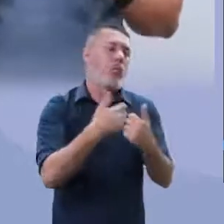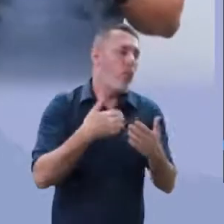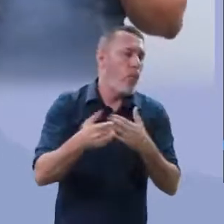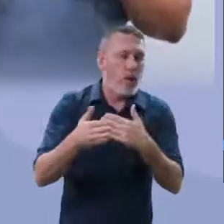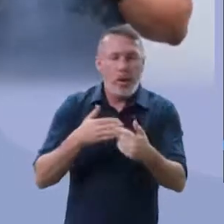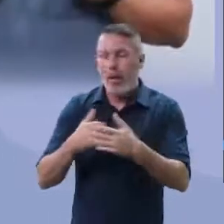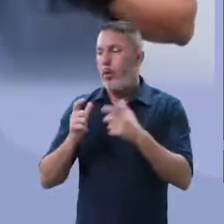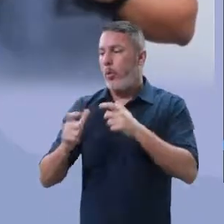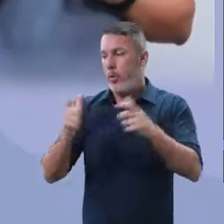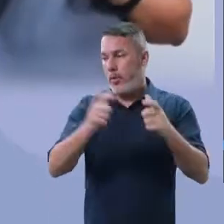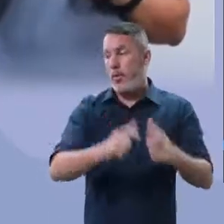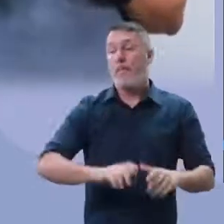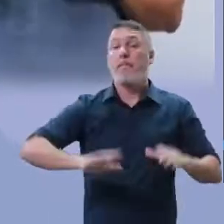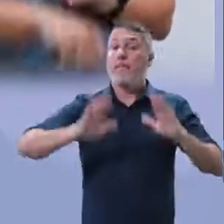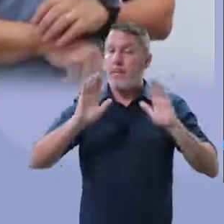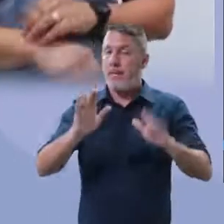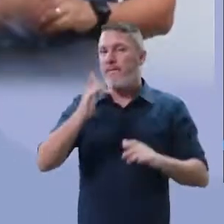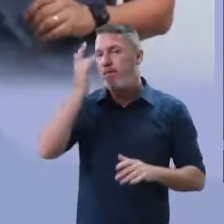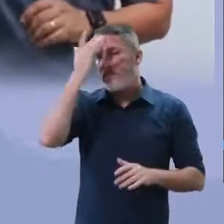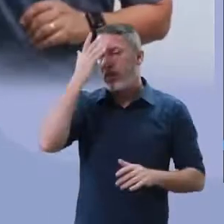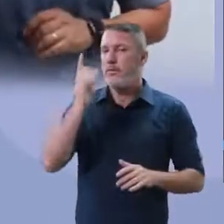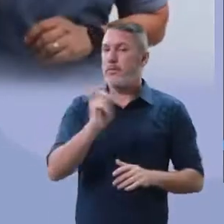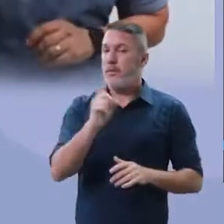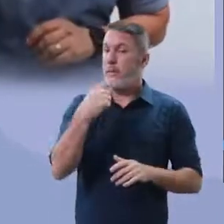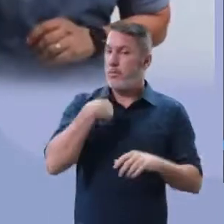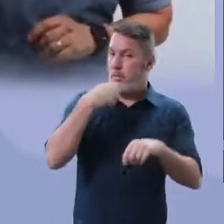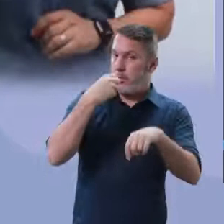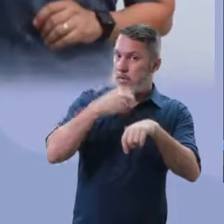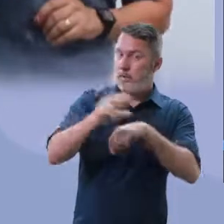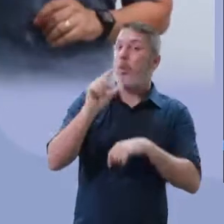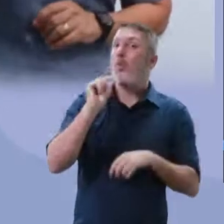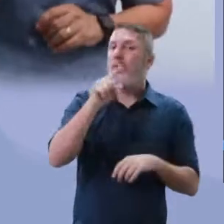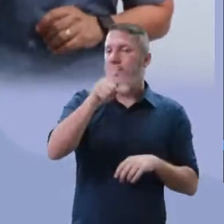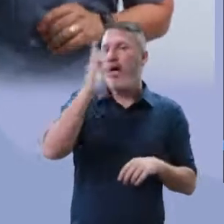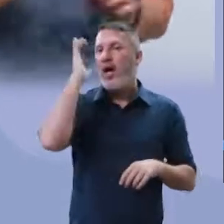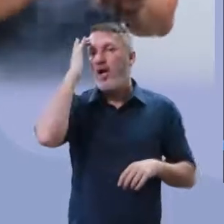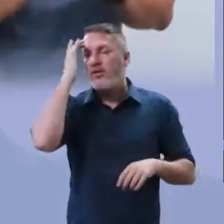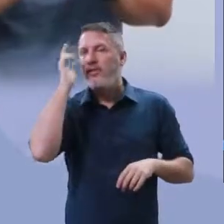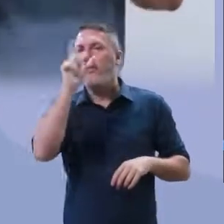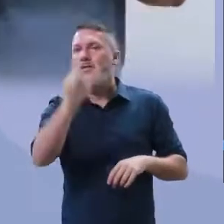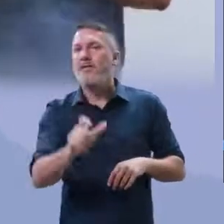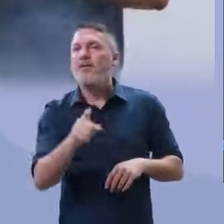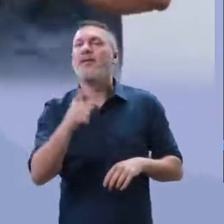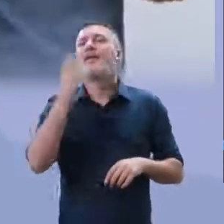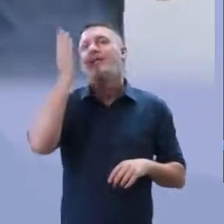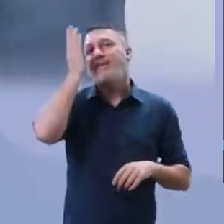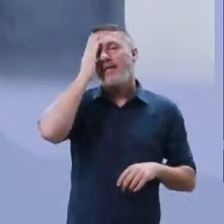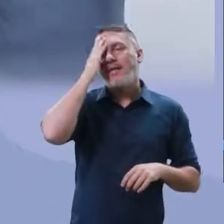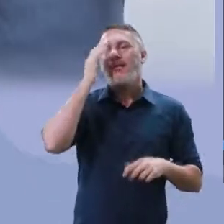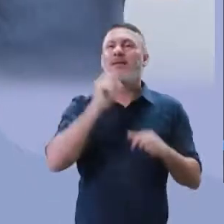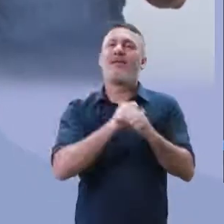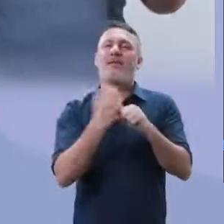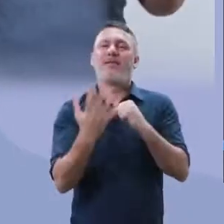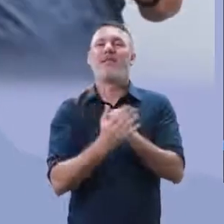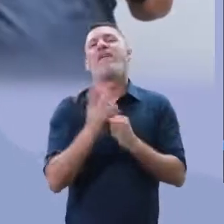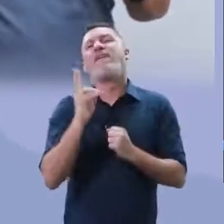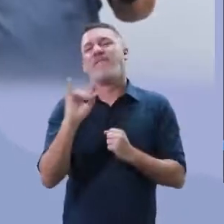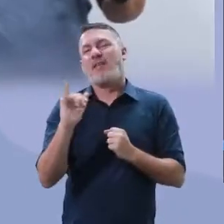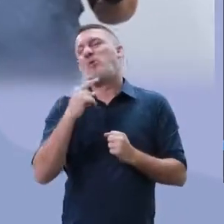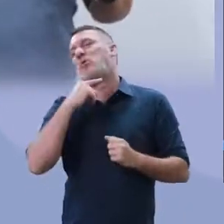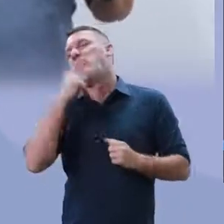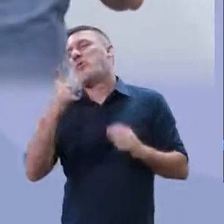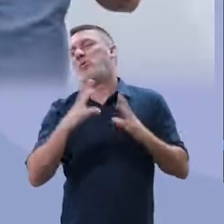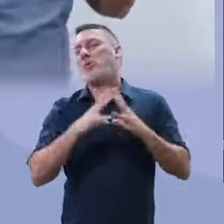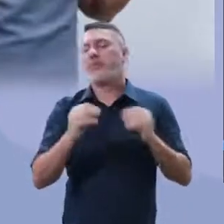Mas, quero dizer uma coisa para você, meu aluno. Não pense que você vai se livrar desse assunto tão